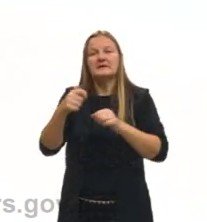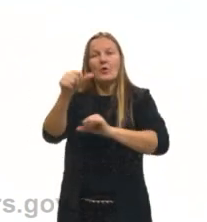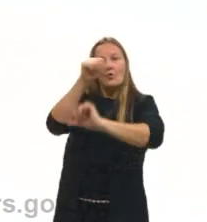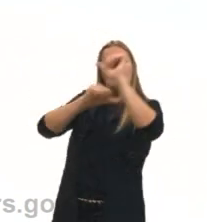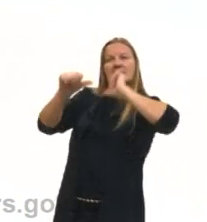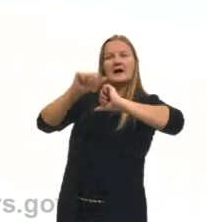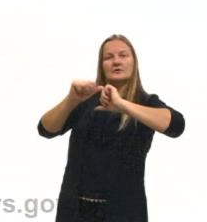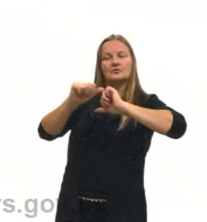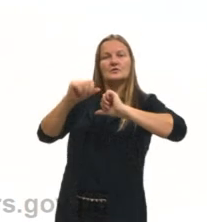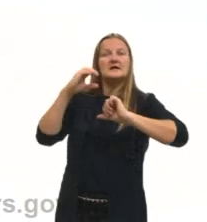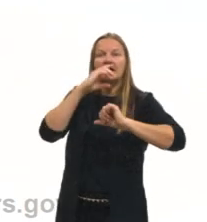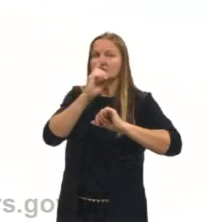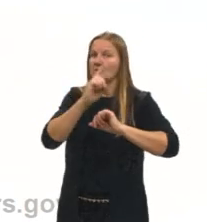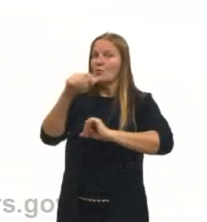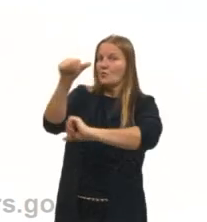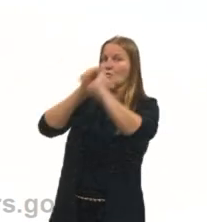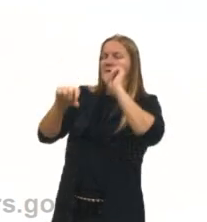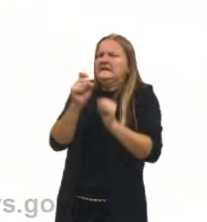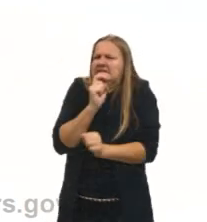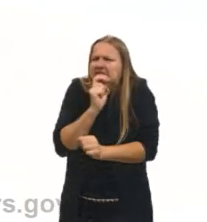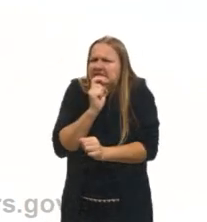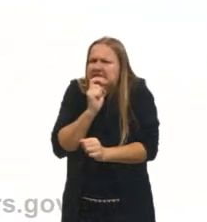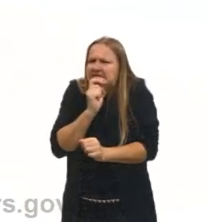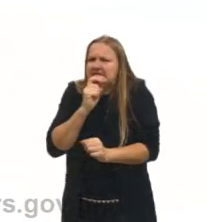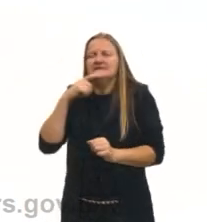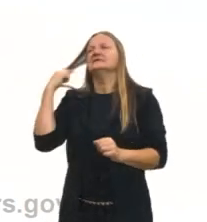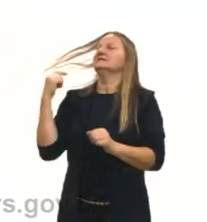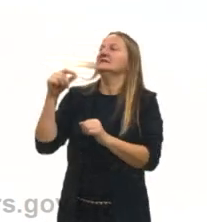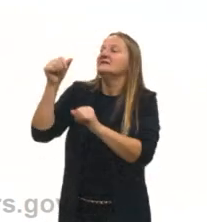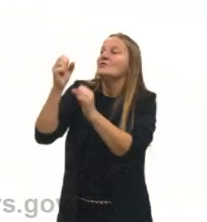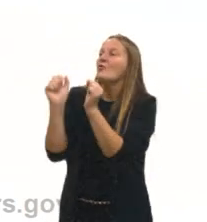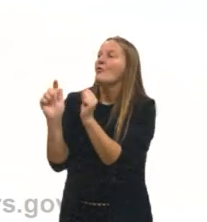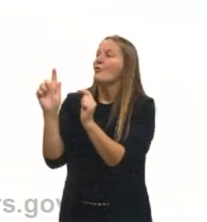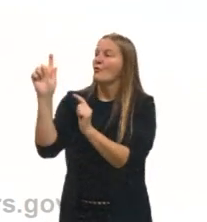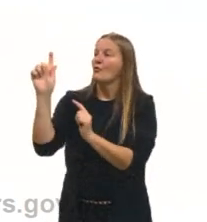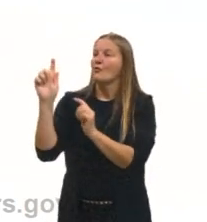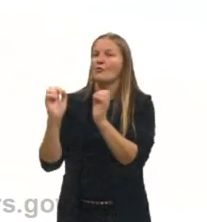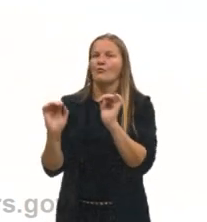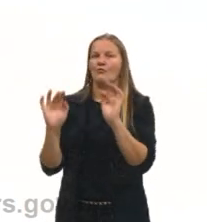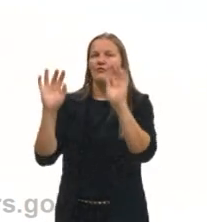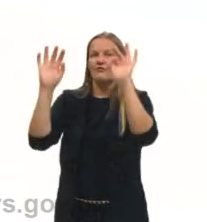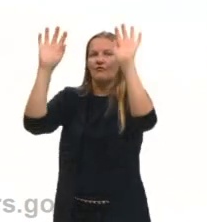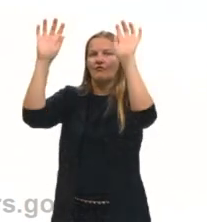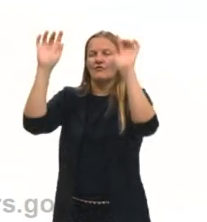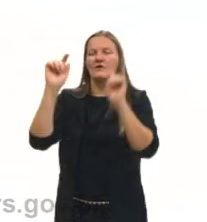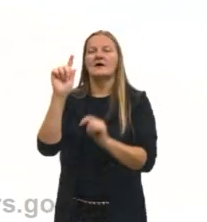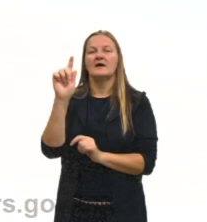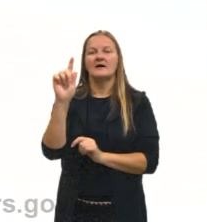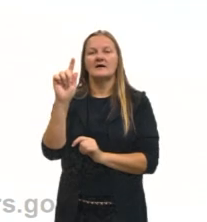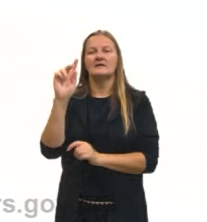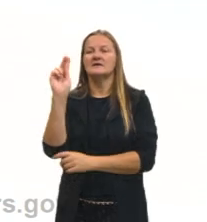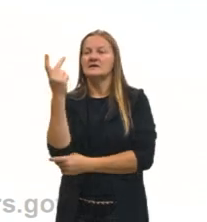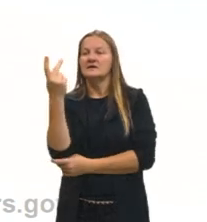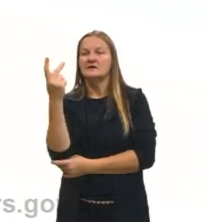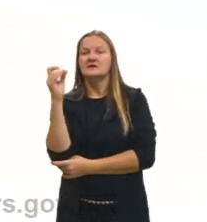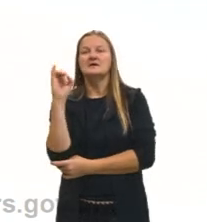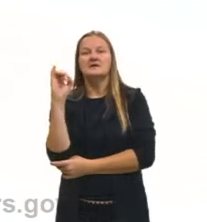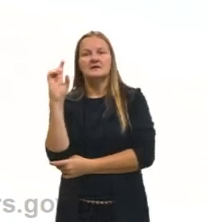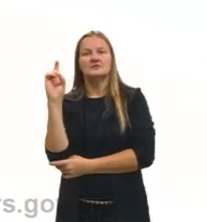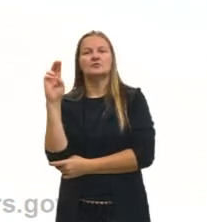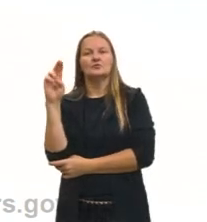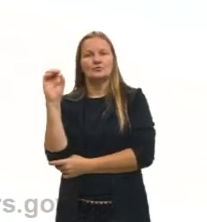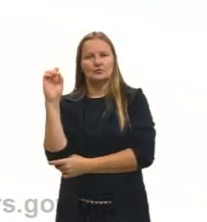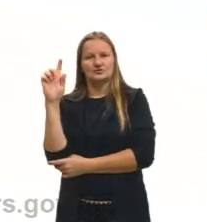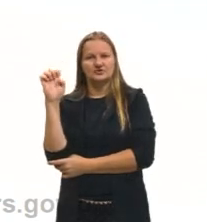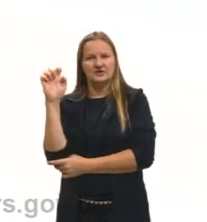gases a ponto de eles se tornarem líquidos, né? Ter o oxigênio líquido, ter o hidrogênio líquido, ter o nitrogênio líquido. Isso é pontos